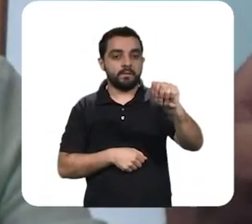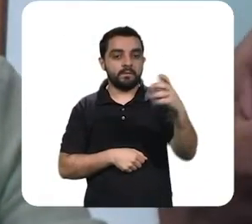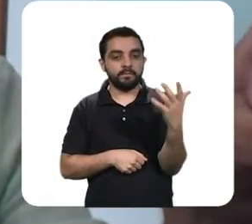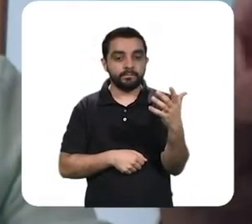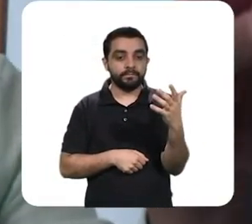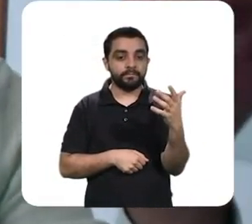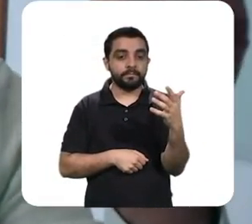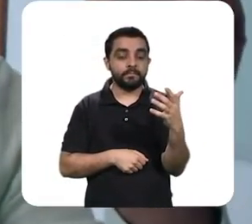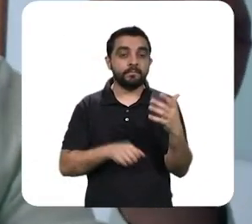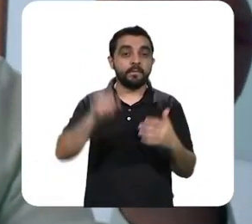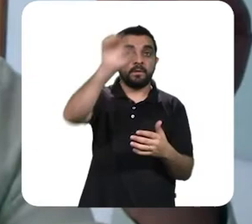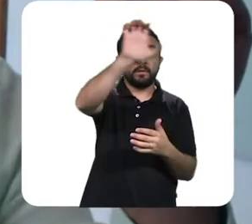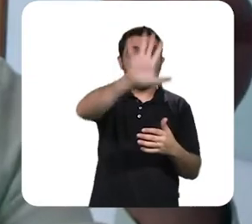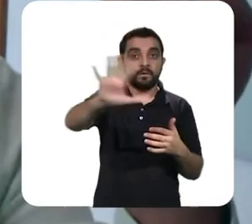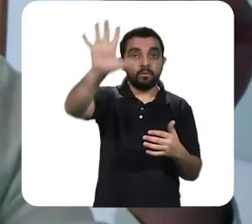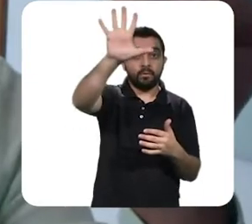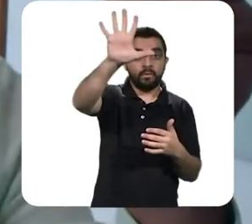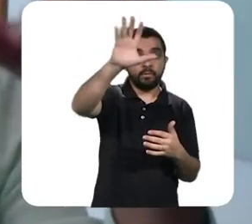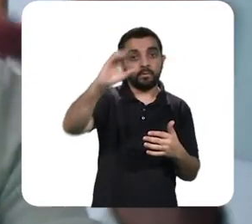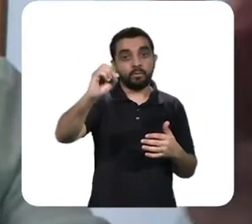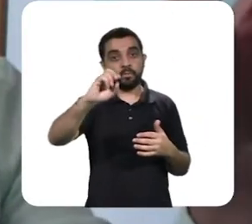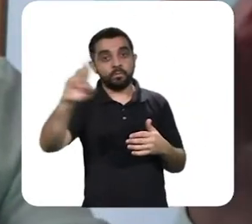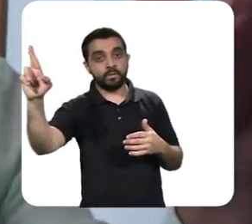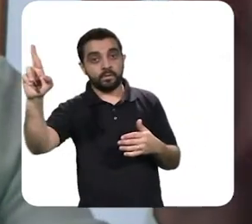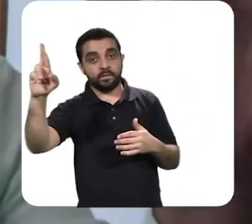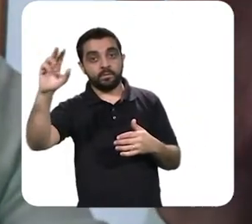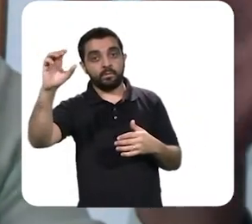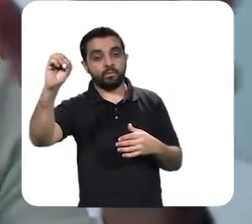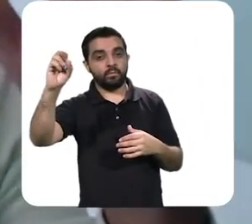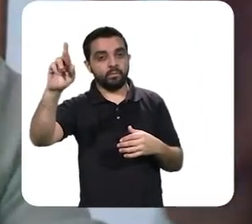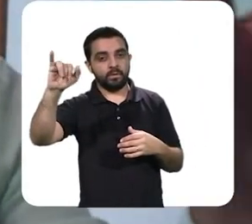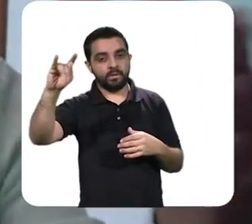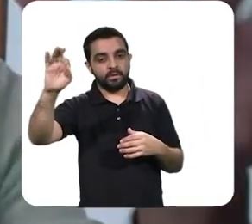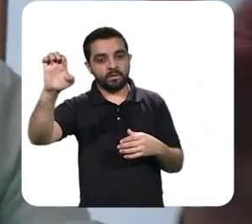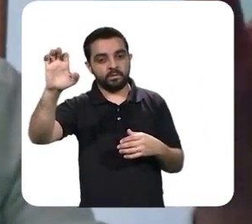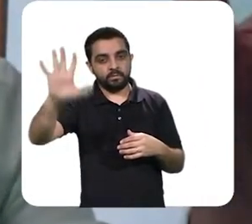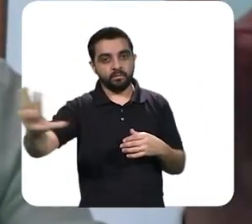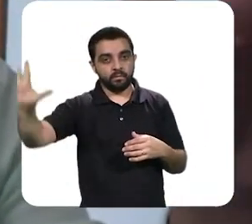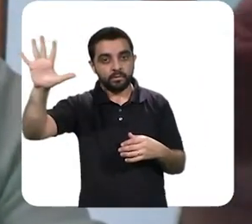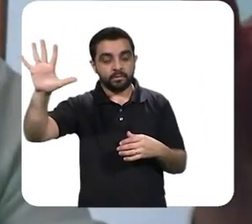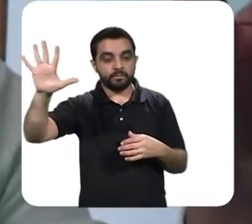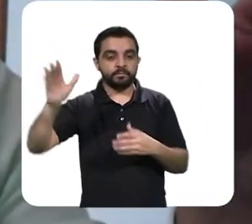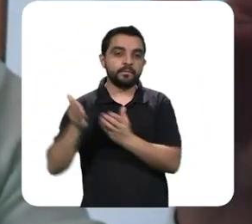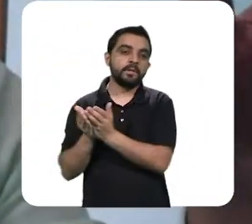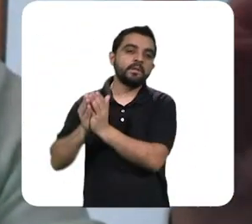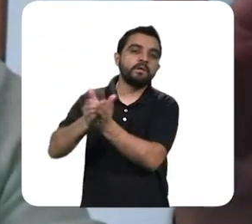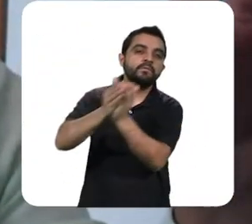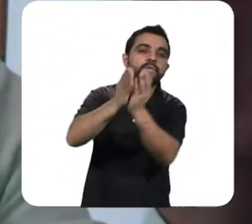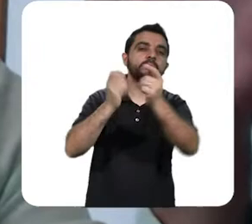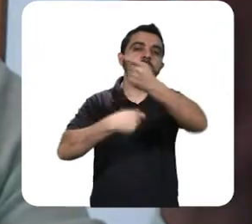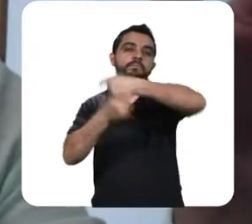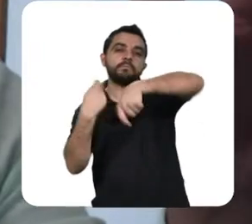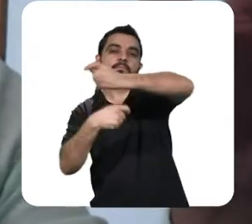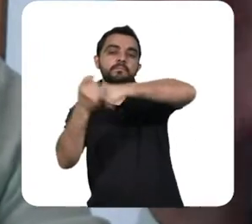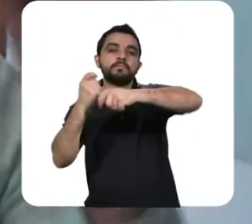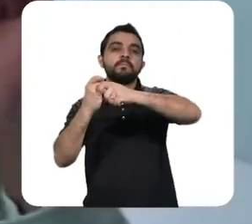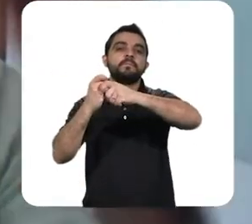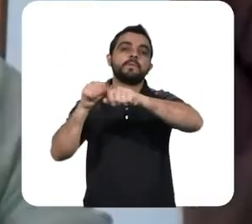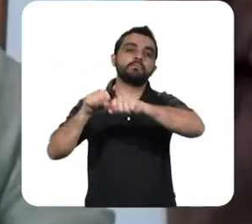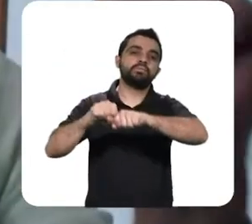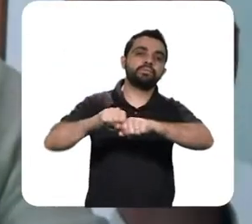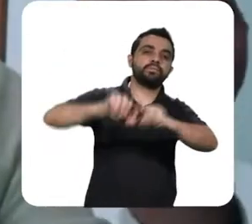foram os comerciantes da época através de navios e rotas comerciais e tal